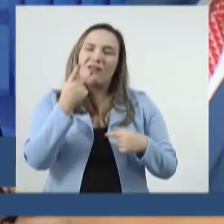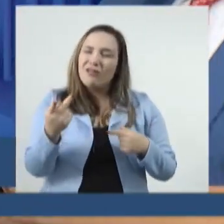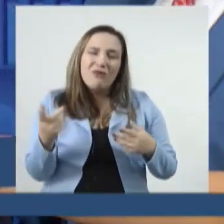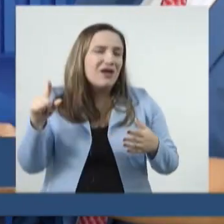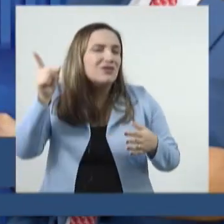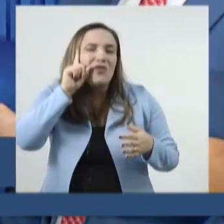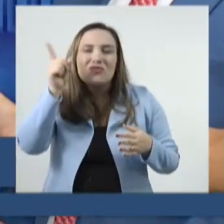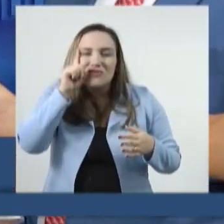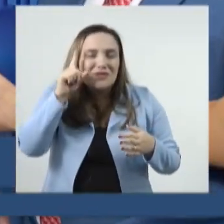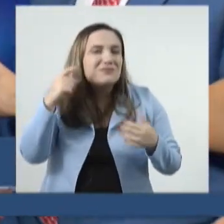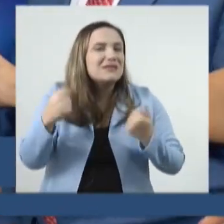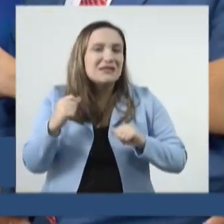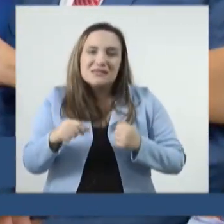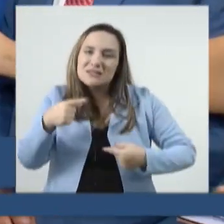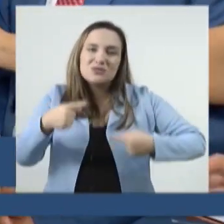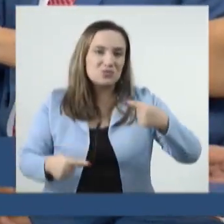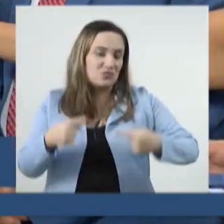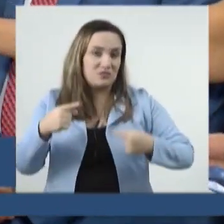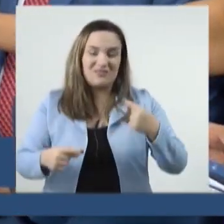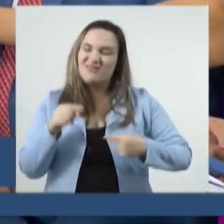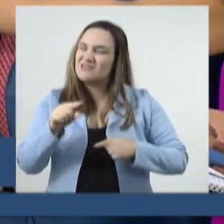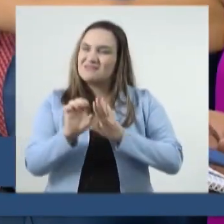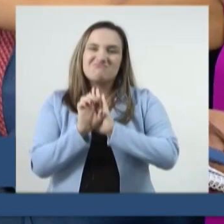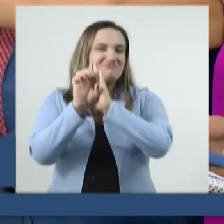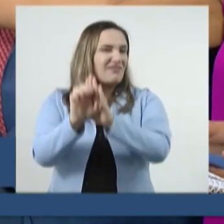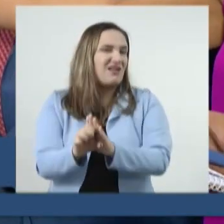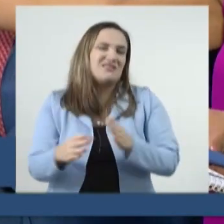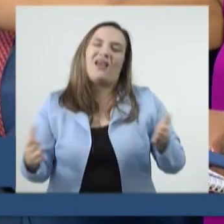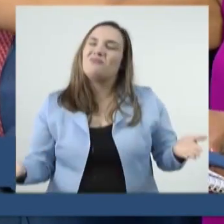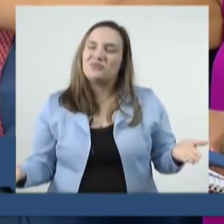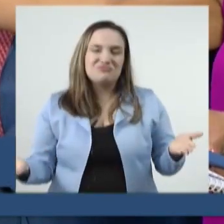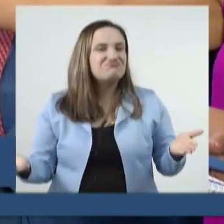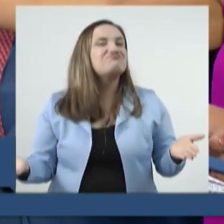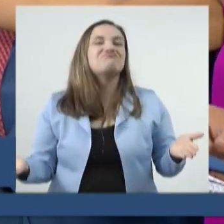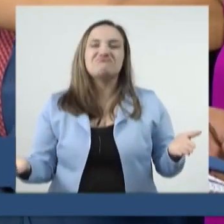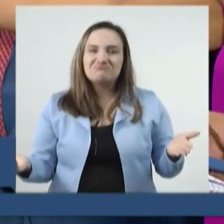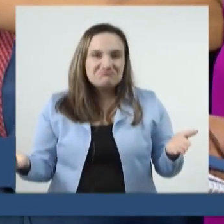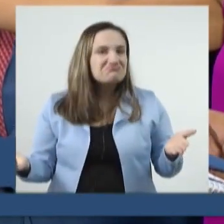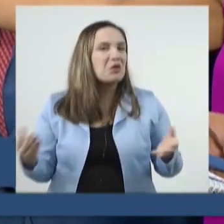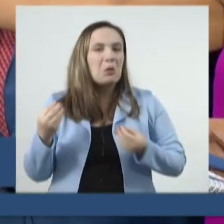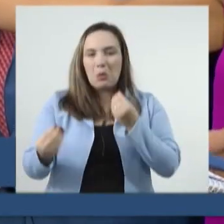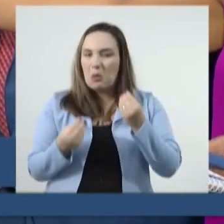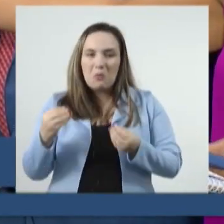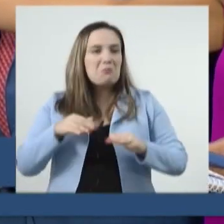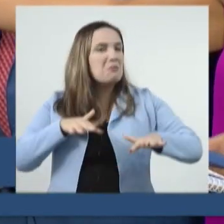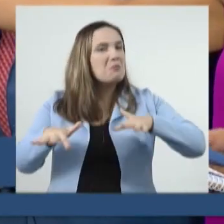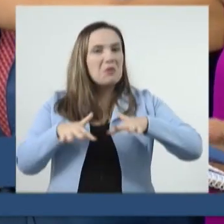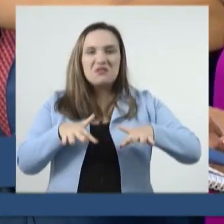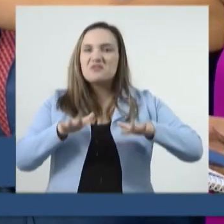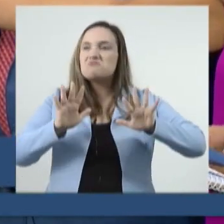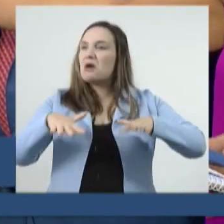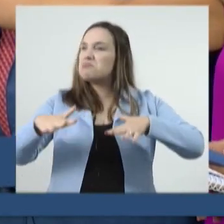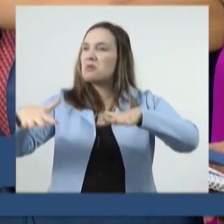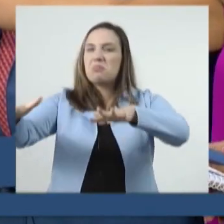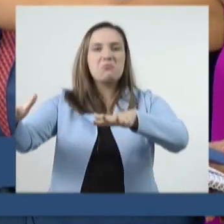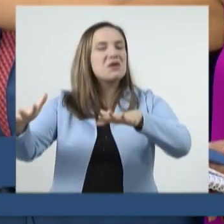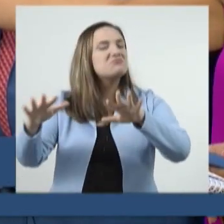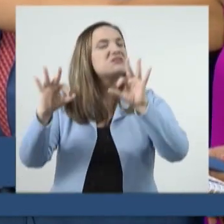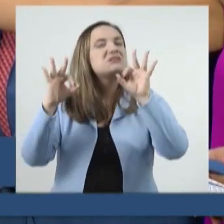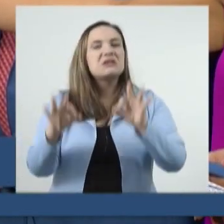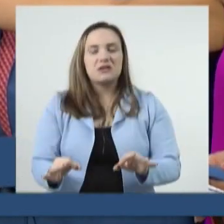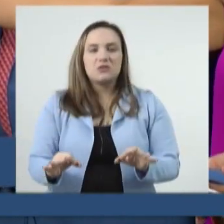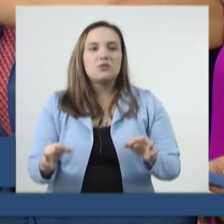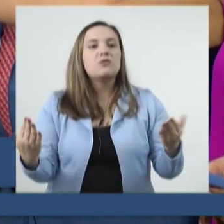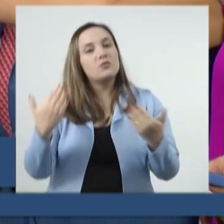é do dia a dia da democracia. E vocês deram um exemplo aqui hoje de como conduzir uma manifestação legítima, então obrigado